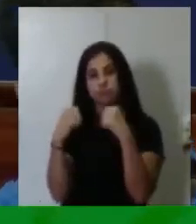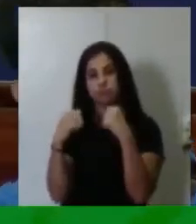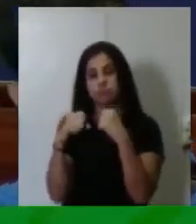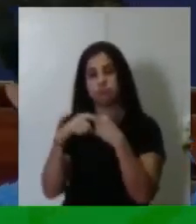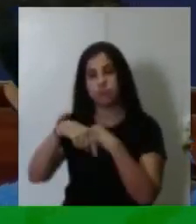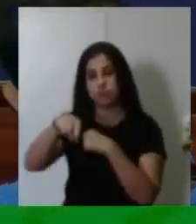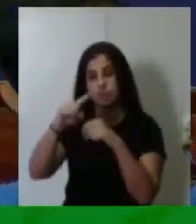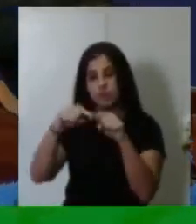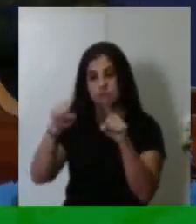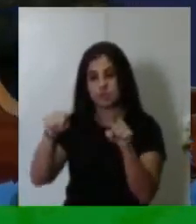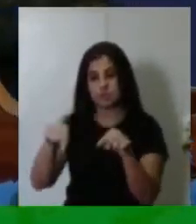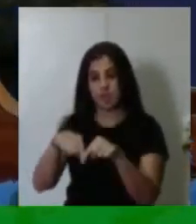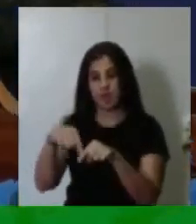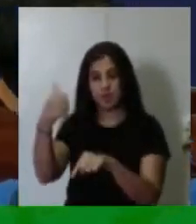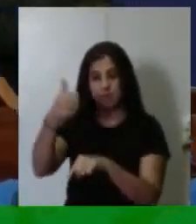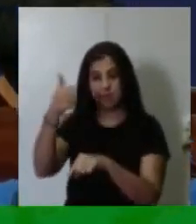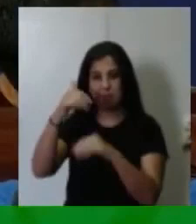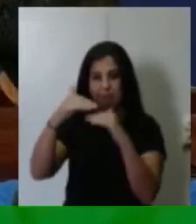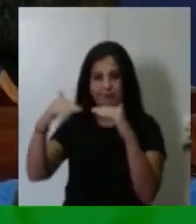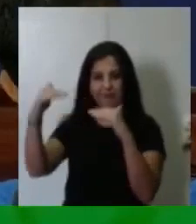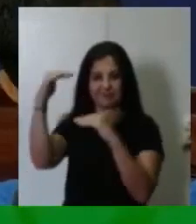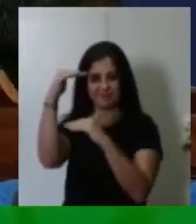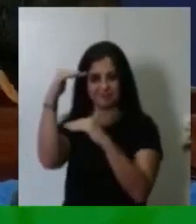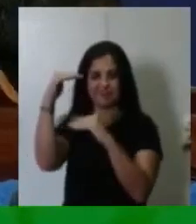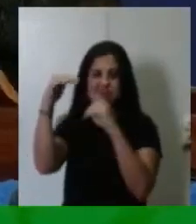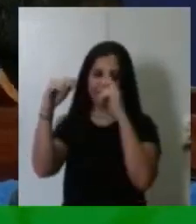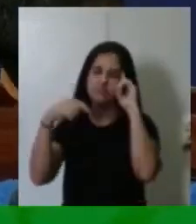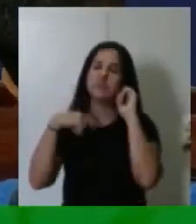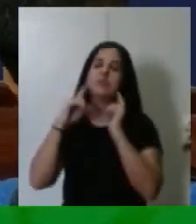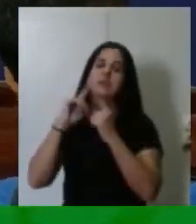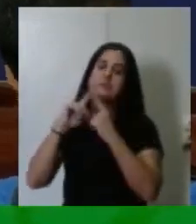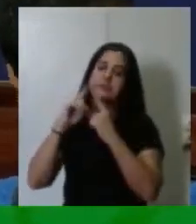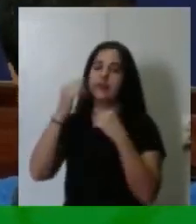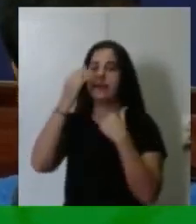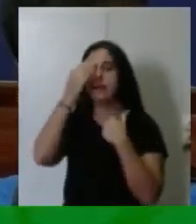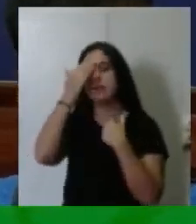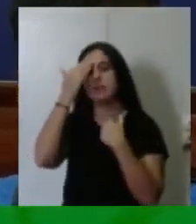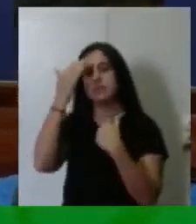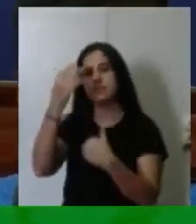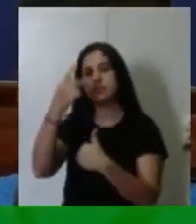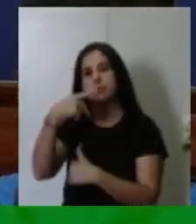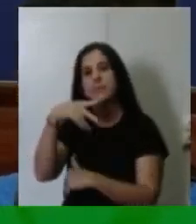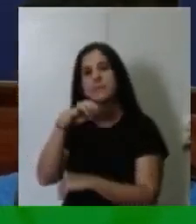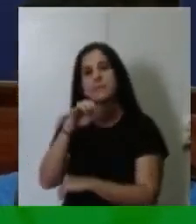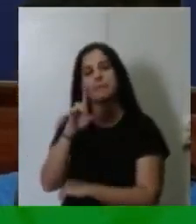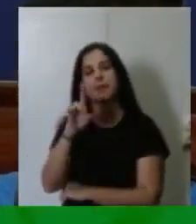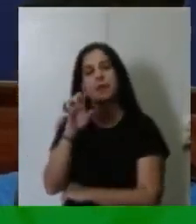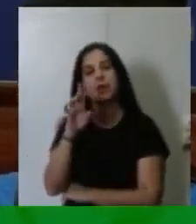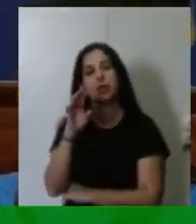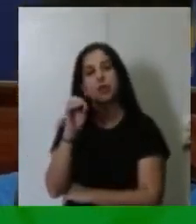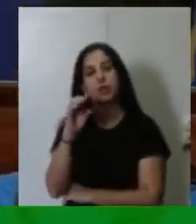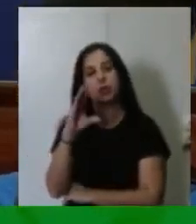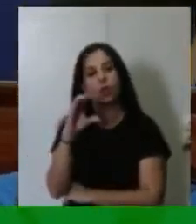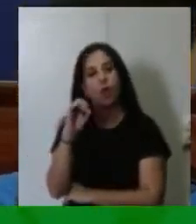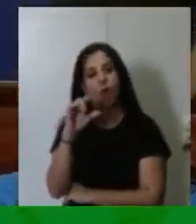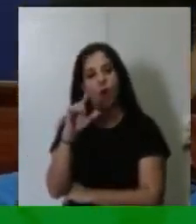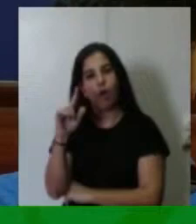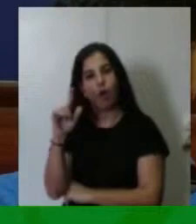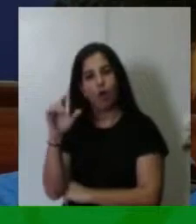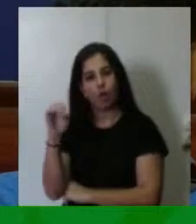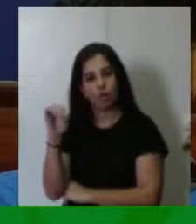gabinete no primeiro andar. Iria agradecer também ao saudoso Pedro Collo, que sempre acreditou,